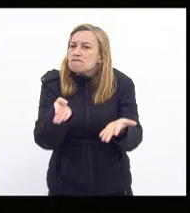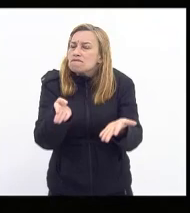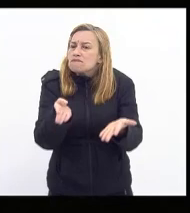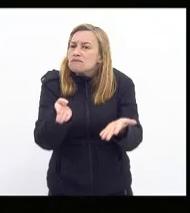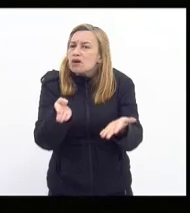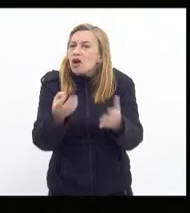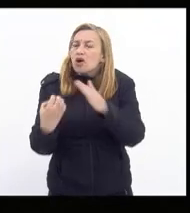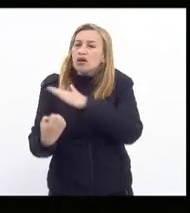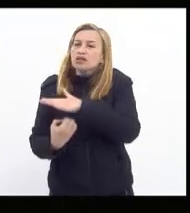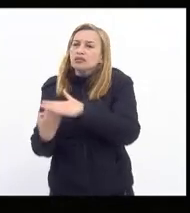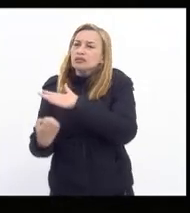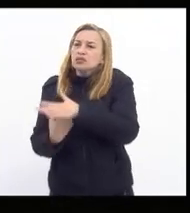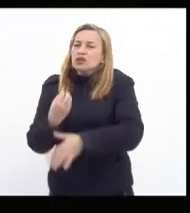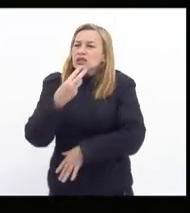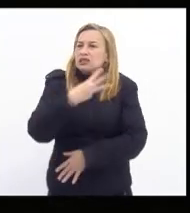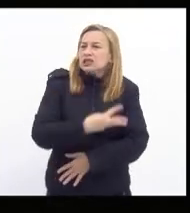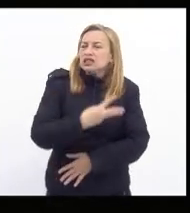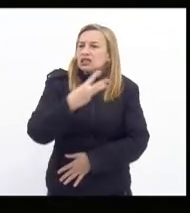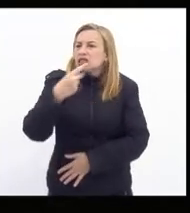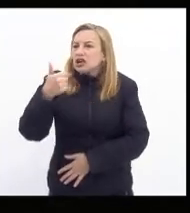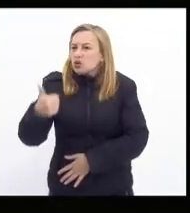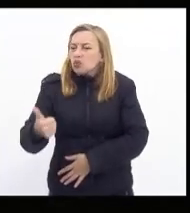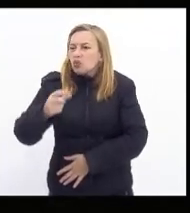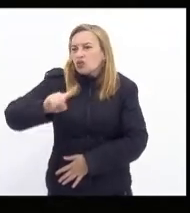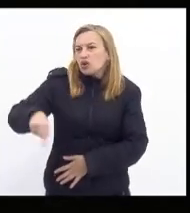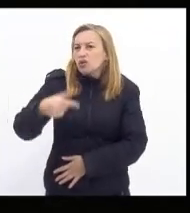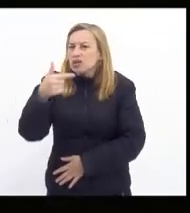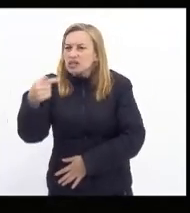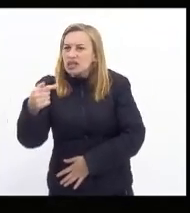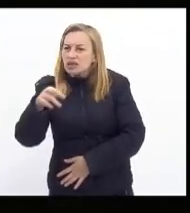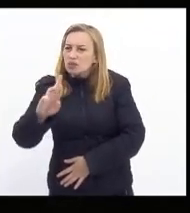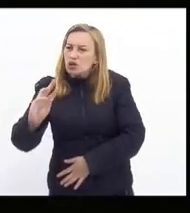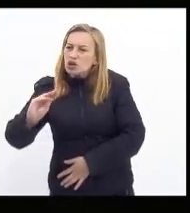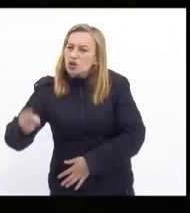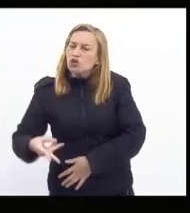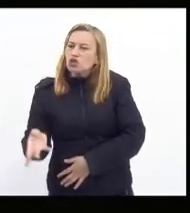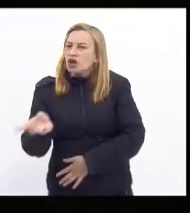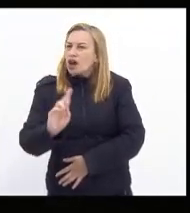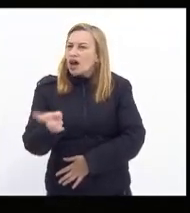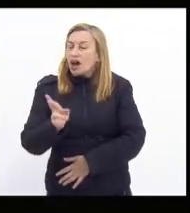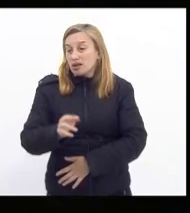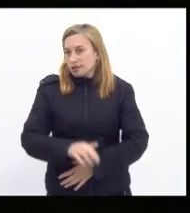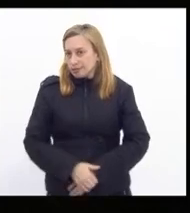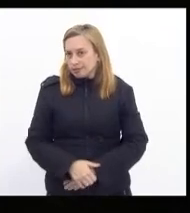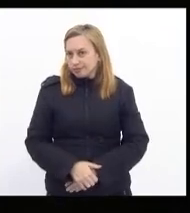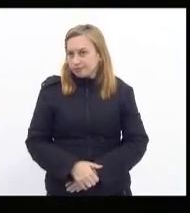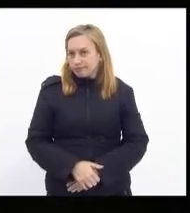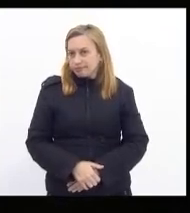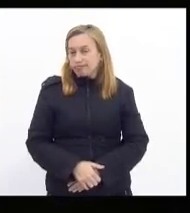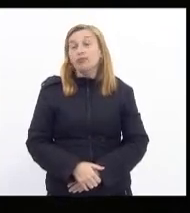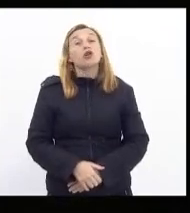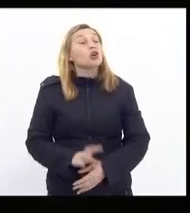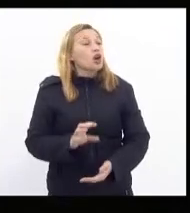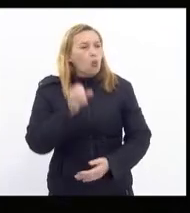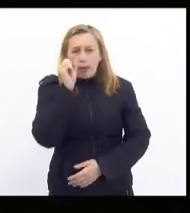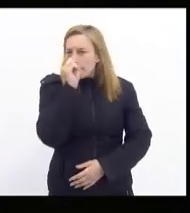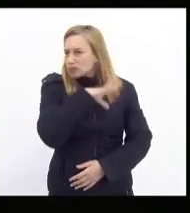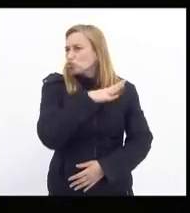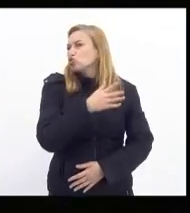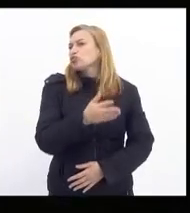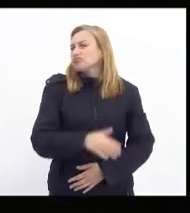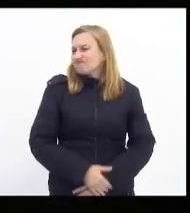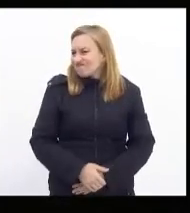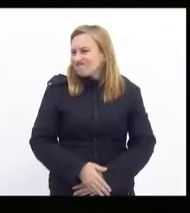concessionária 31,7 milhões de reais quer dizer isso é um verdadeiro absurdo ninguém